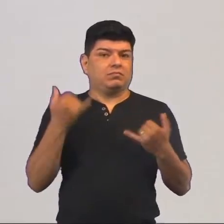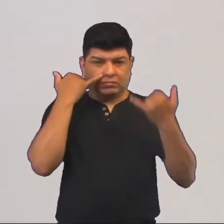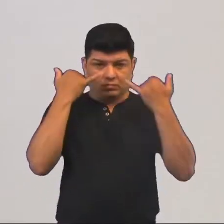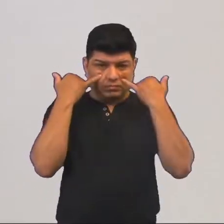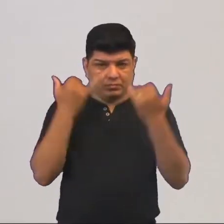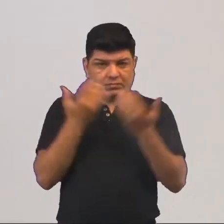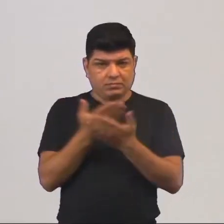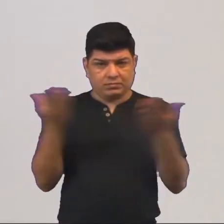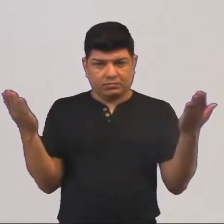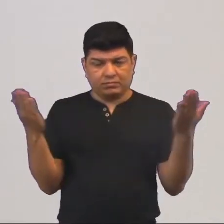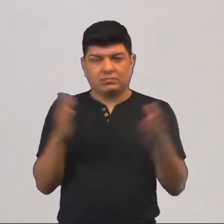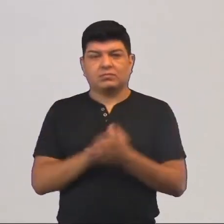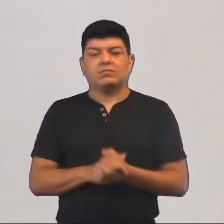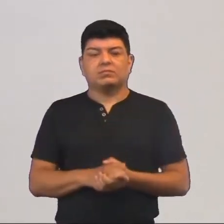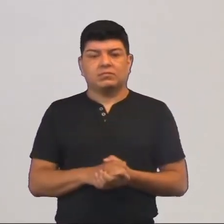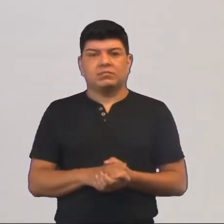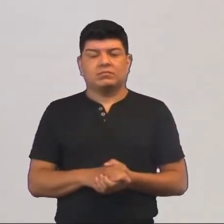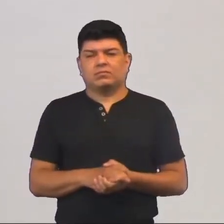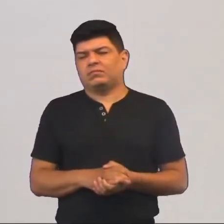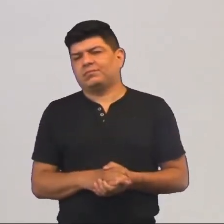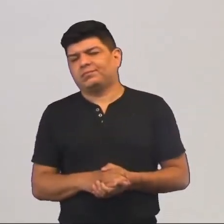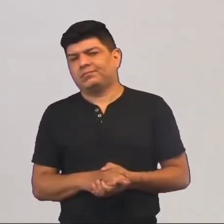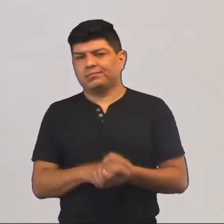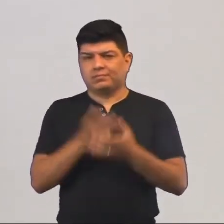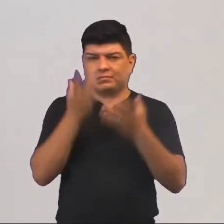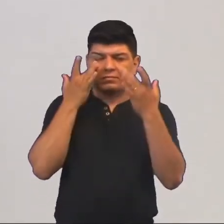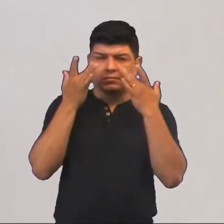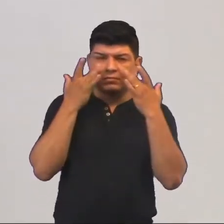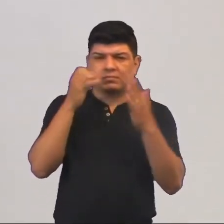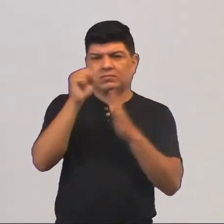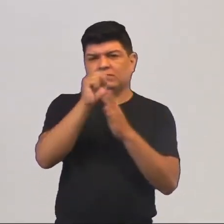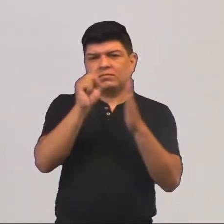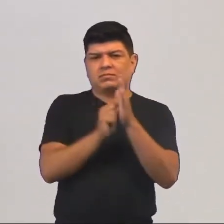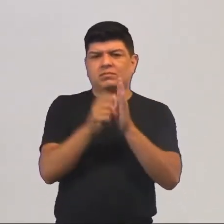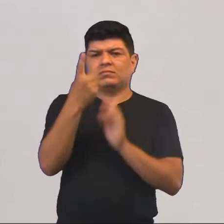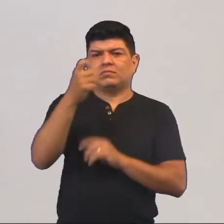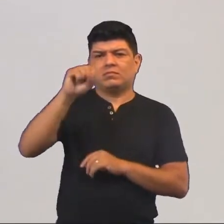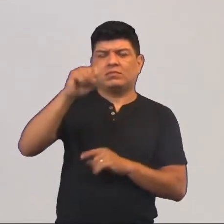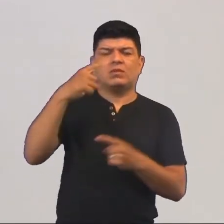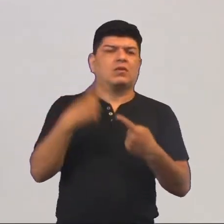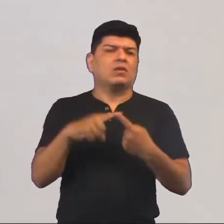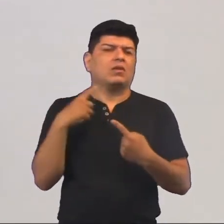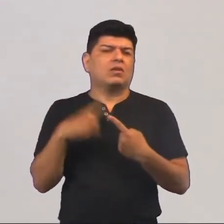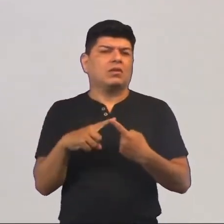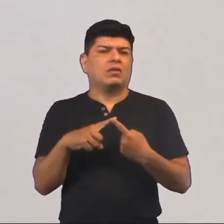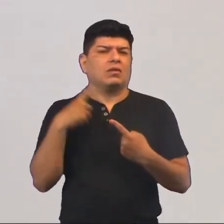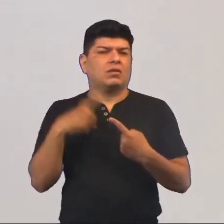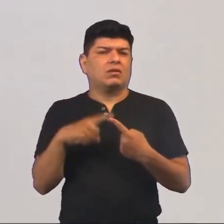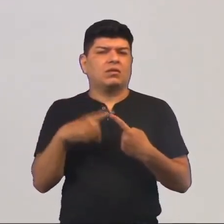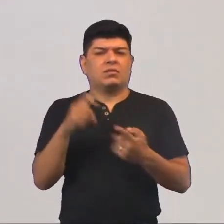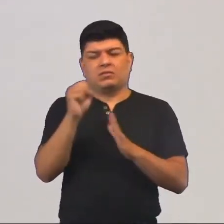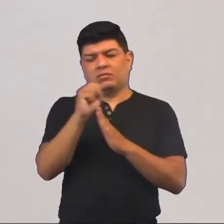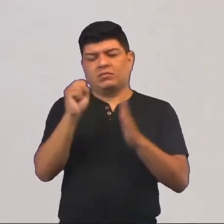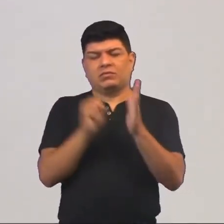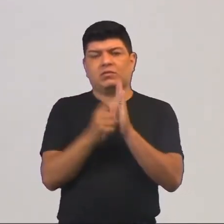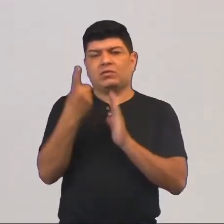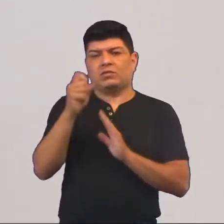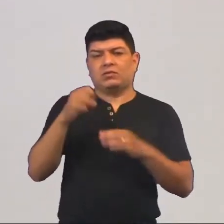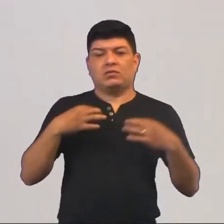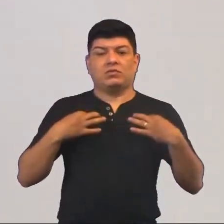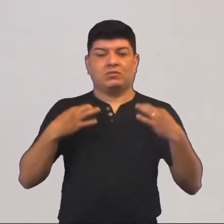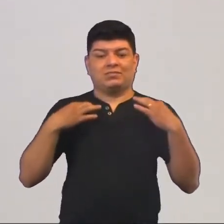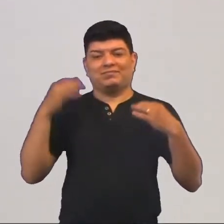informação para você. Ah, essa peça, ela acontece no século XVIII. Por quê? Porque no século XVIII usava-se